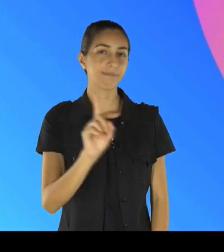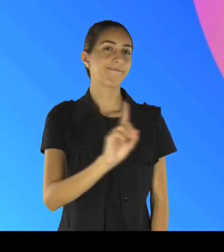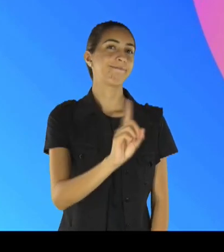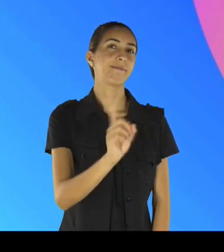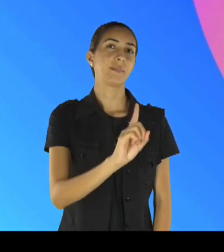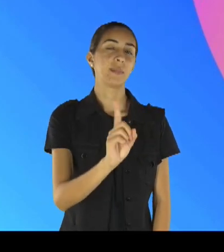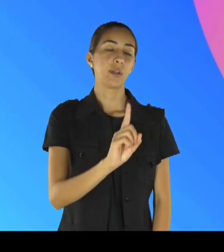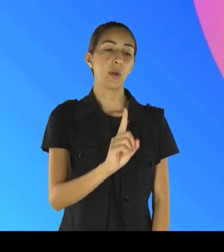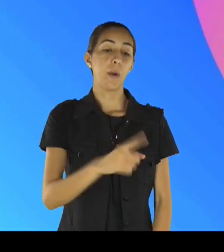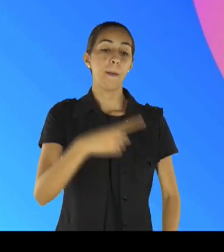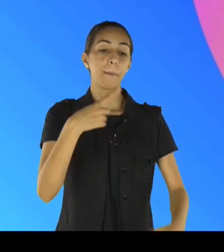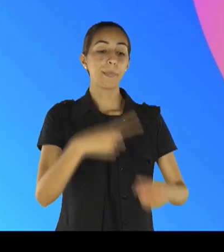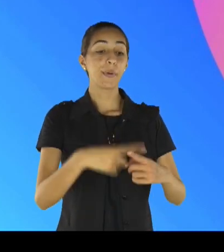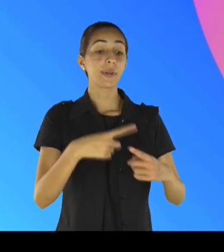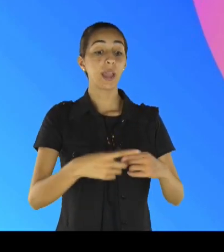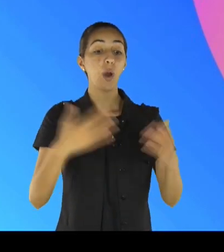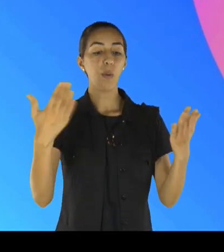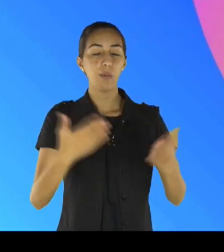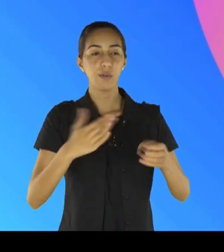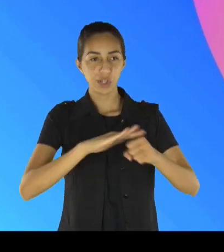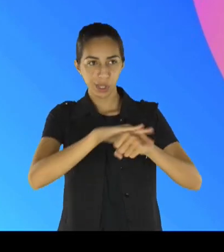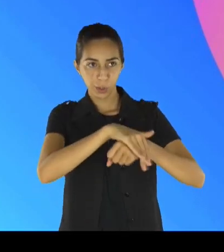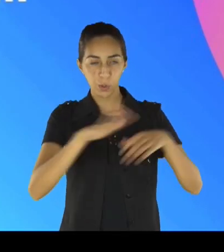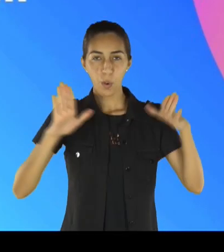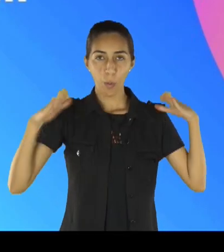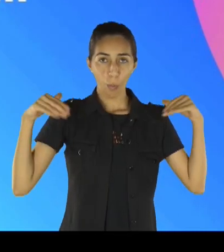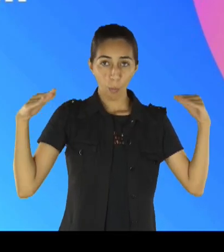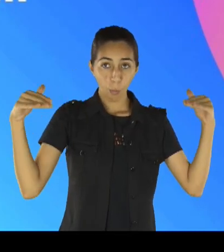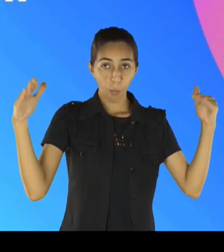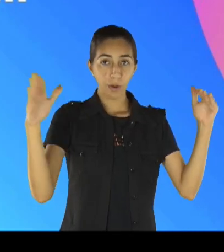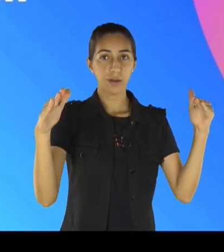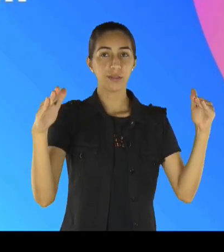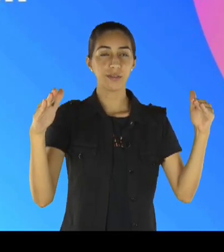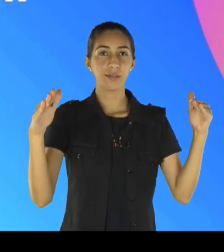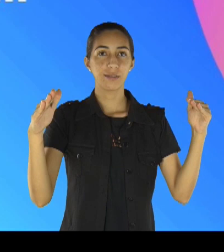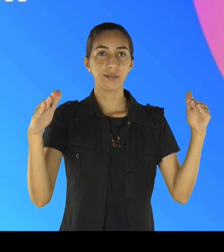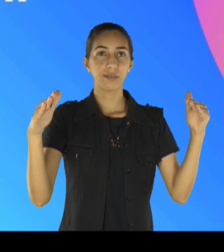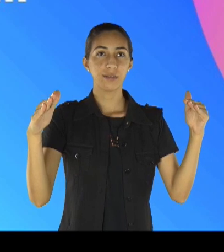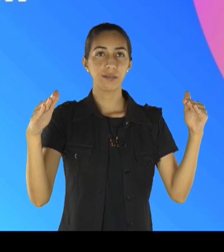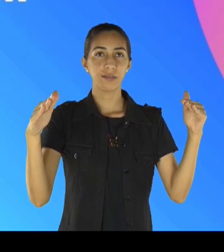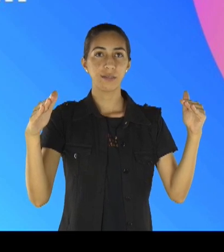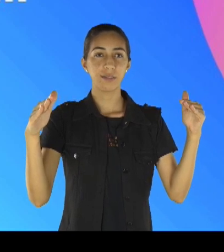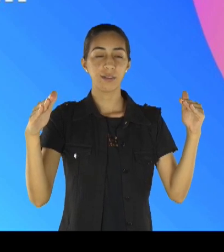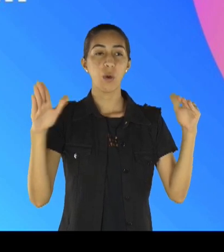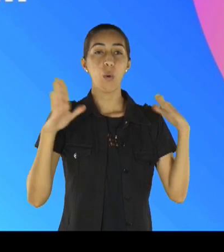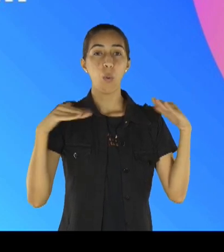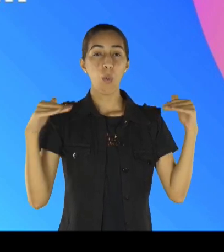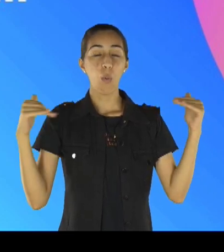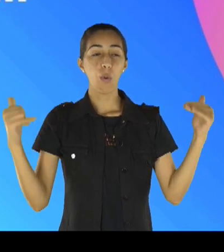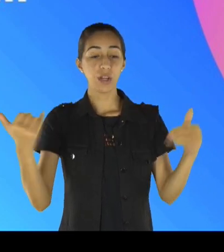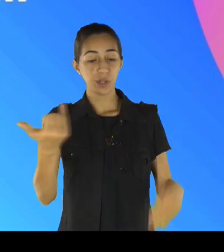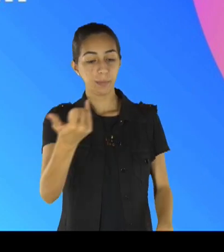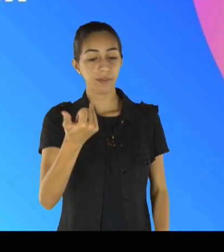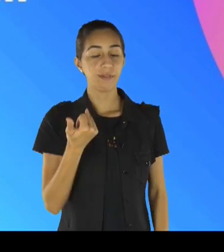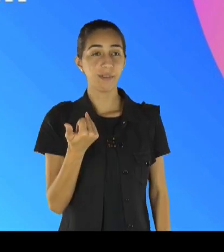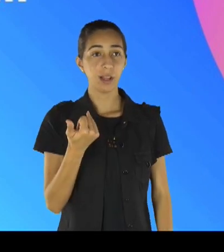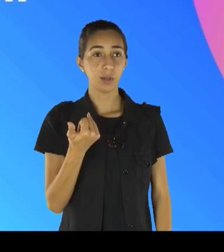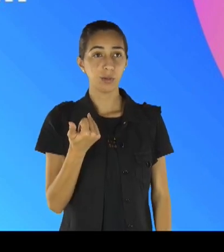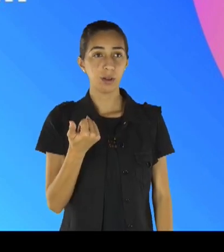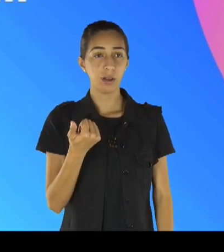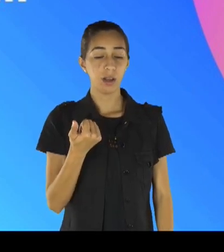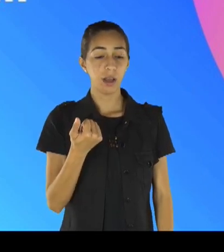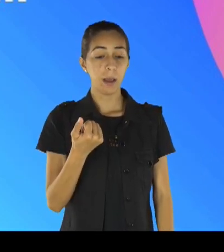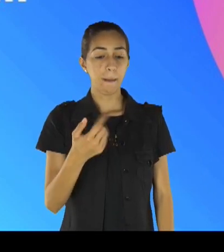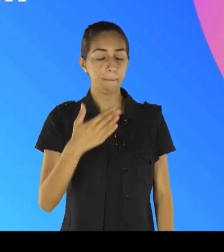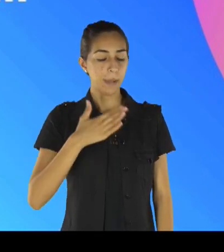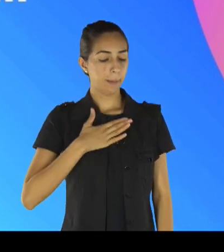sou, e a quem eu sirvo, esteve comigo, dizendo, Paulo, não temas, importa que sejas